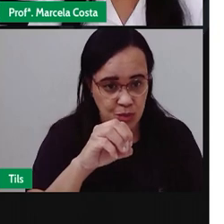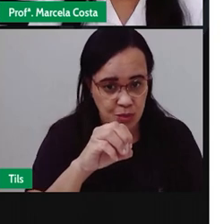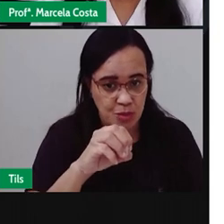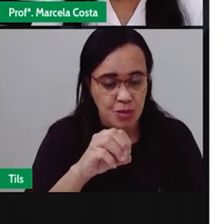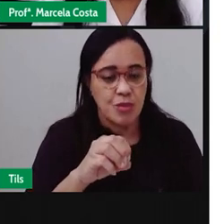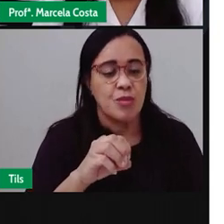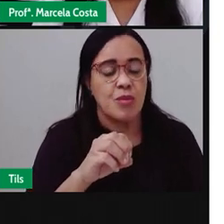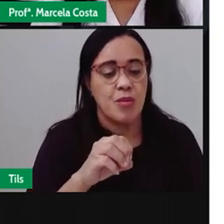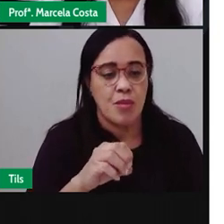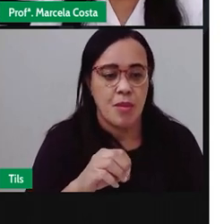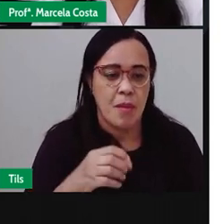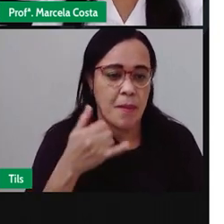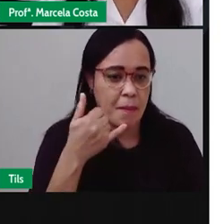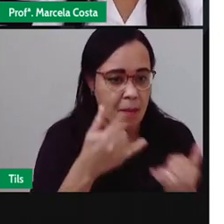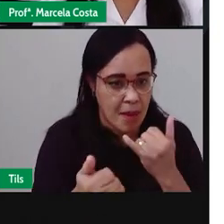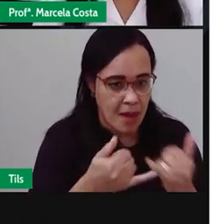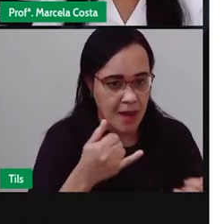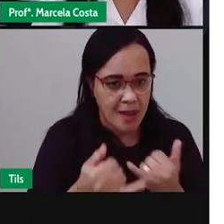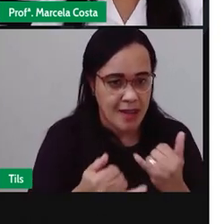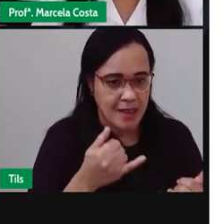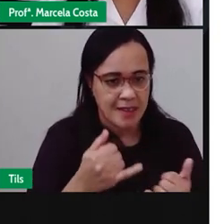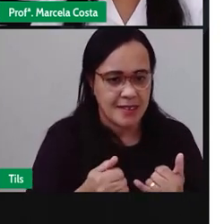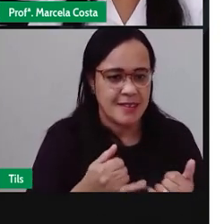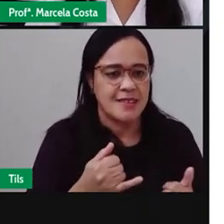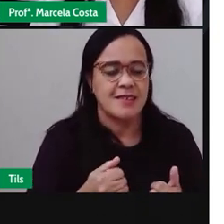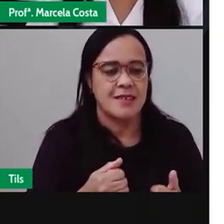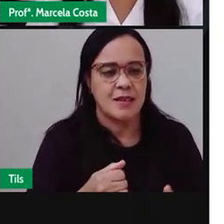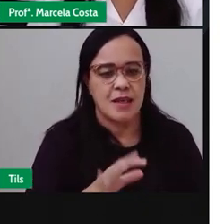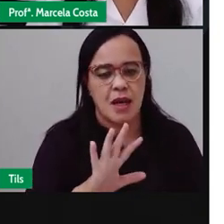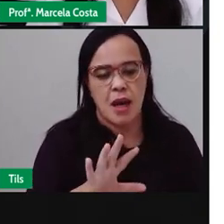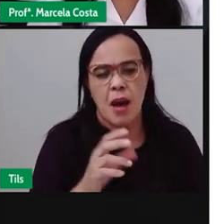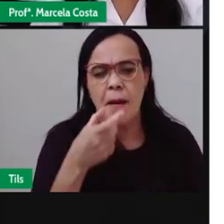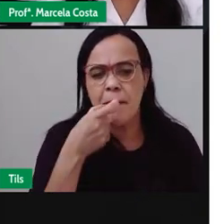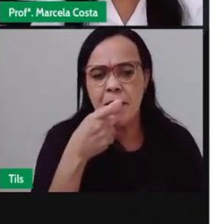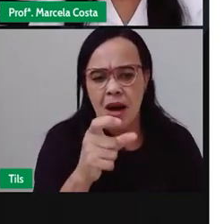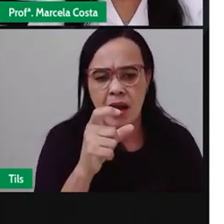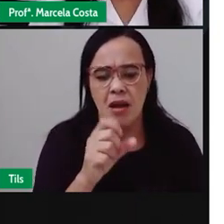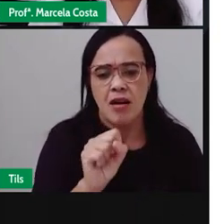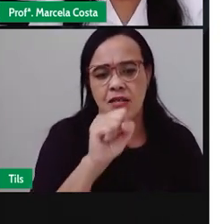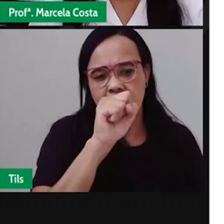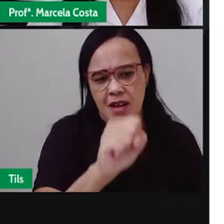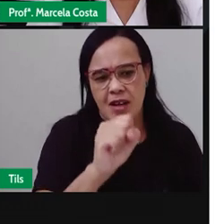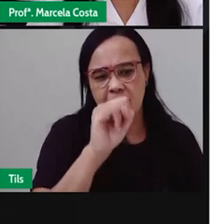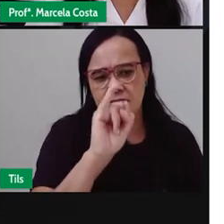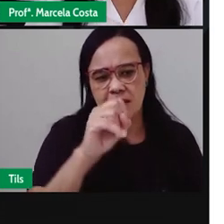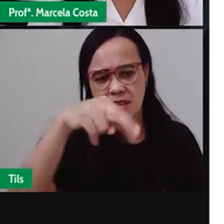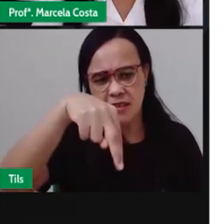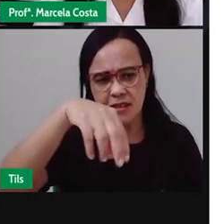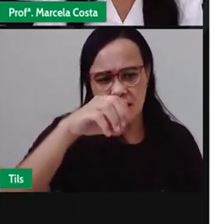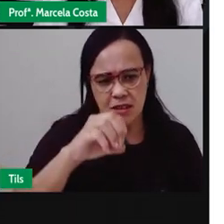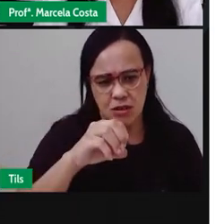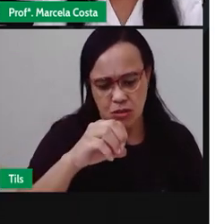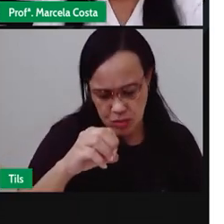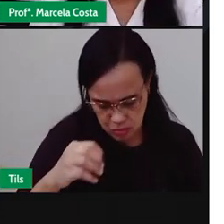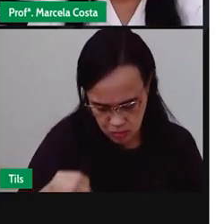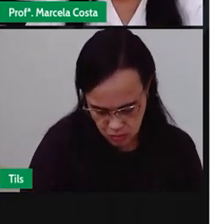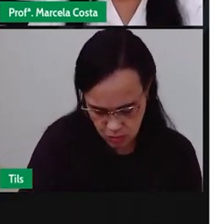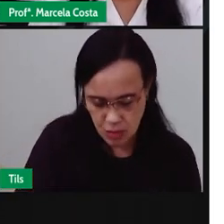Si Ó Sino Quantas sílabas Tem essa palavra S